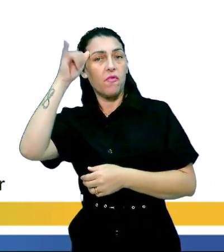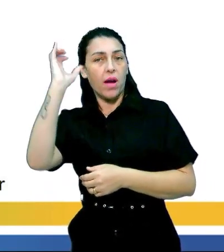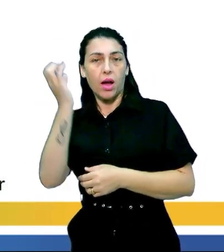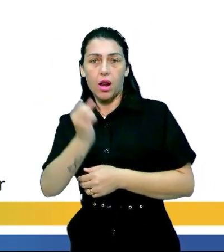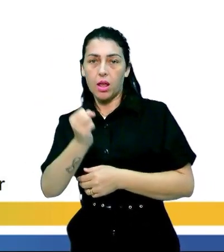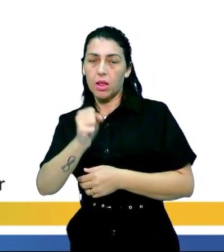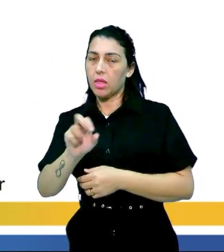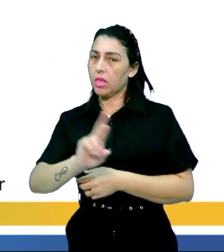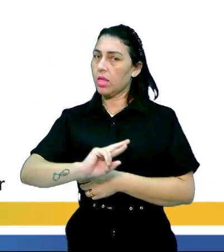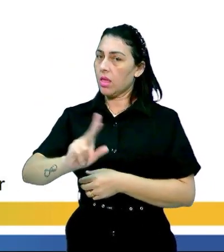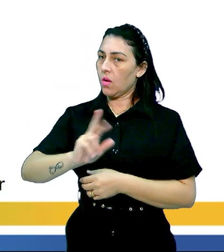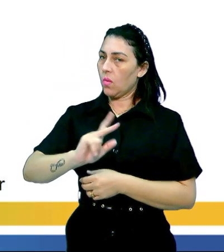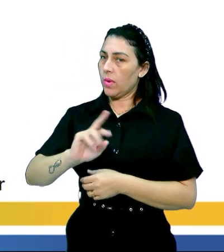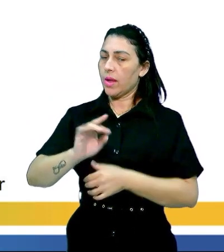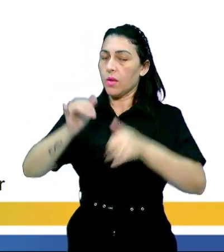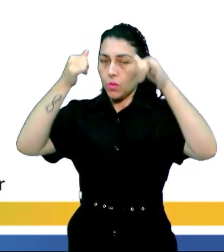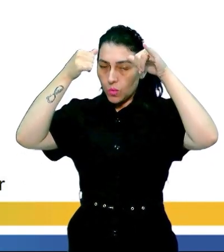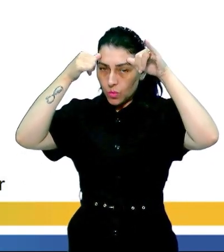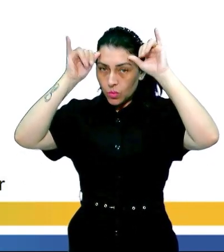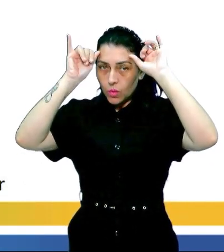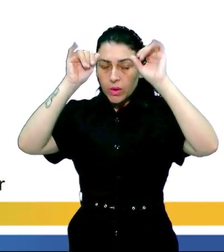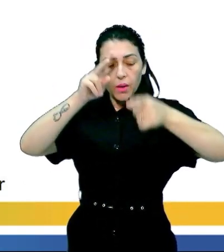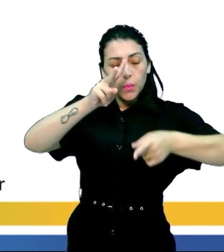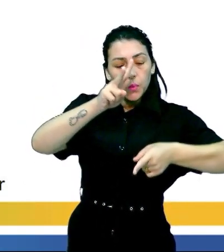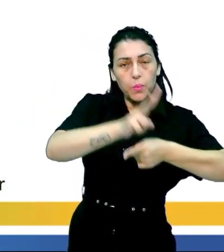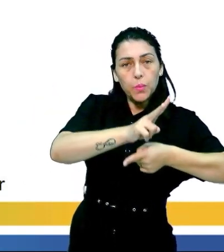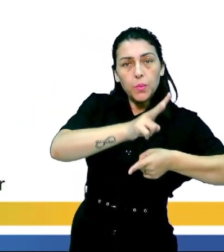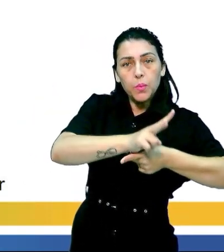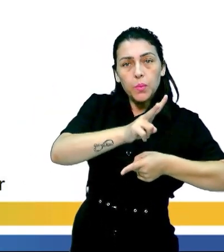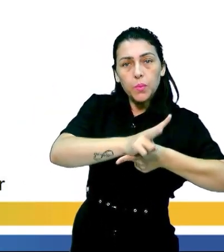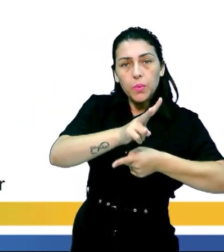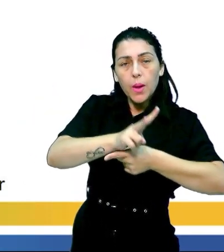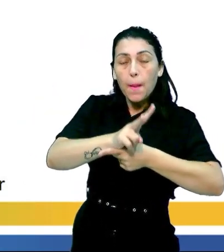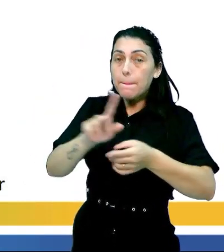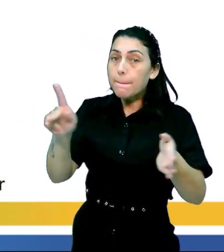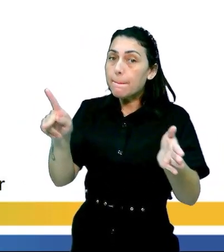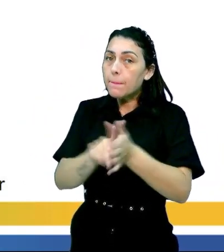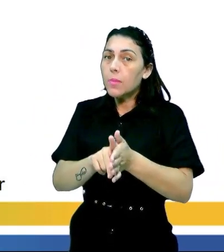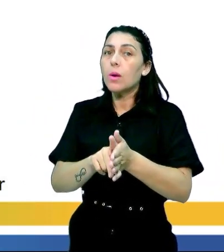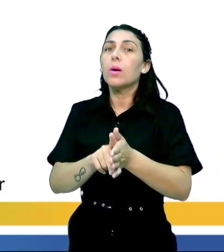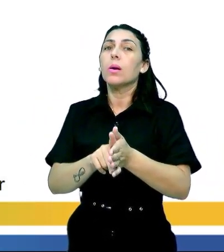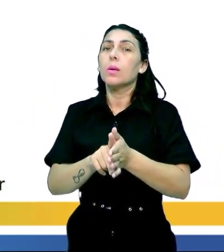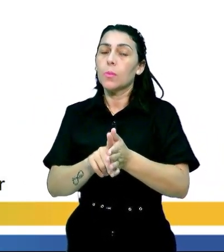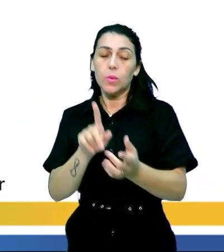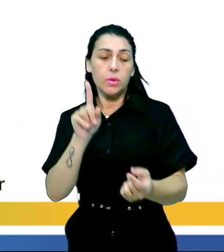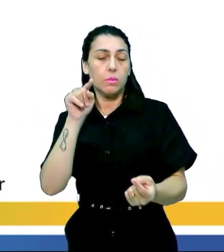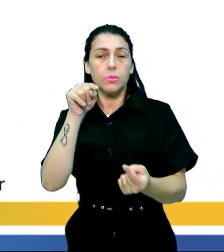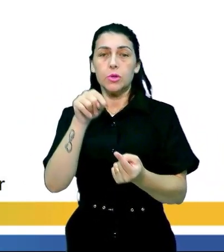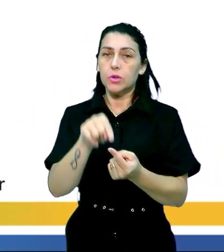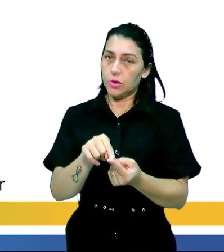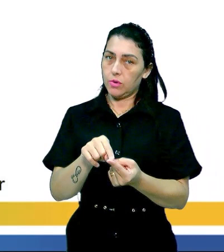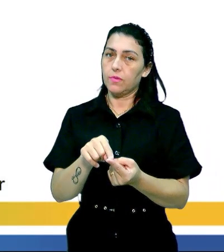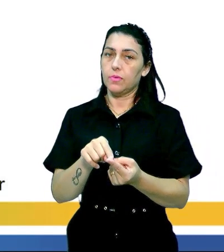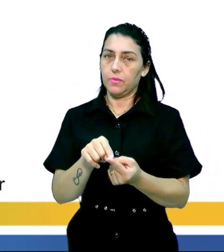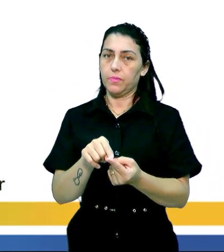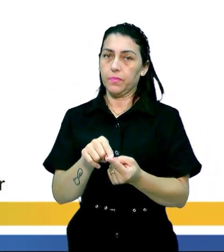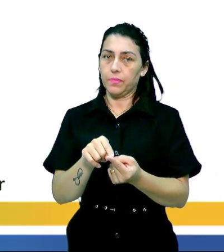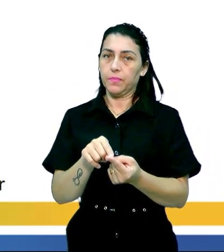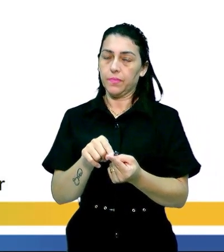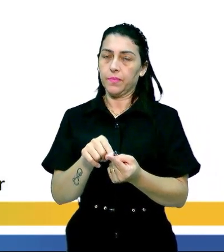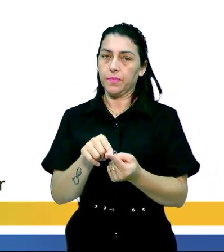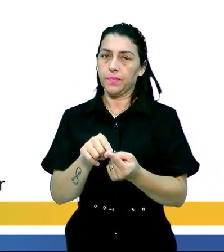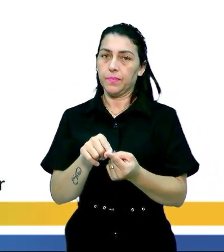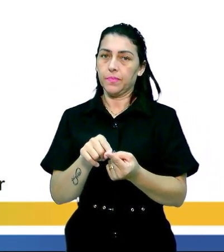leiteira tá são touros que são criados é justamente com esse propósito com essa finalidade